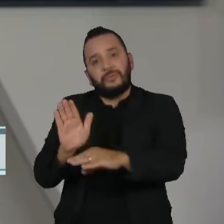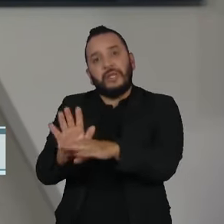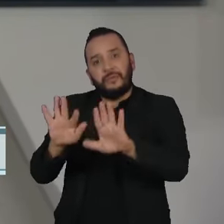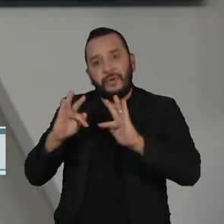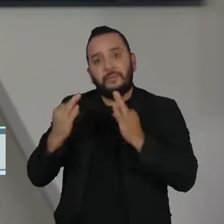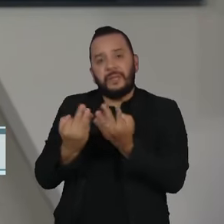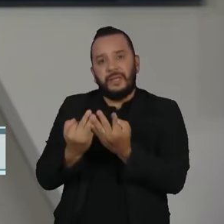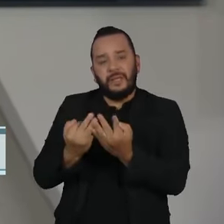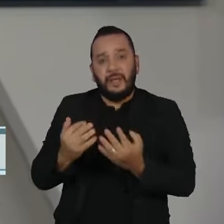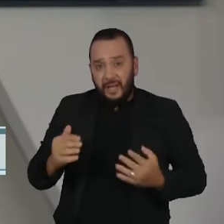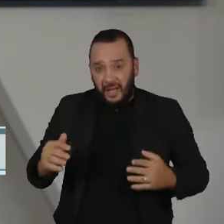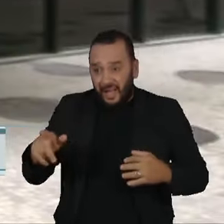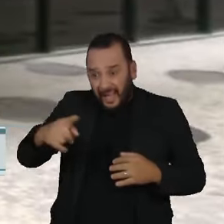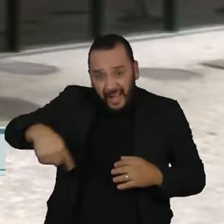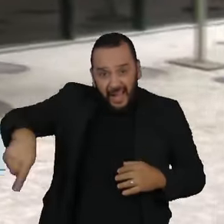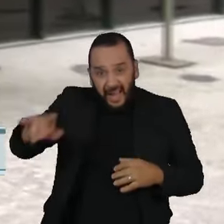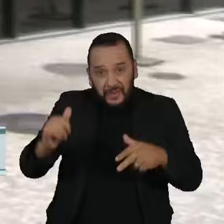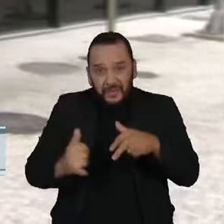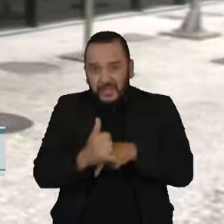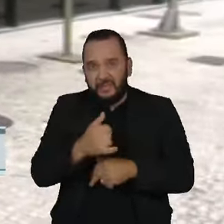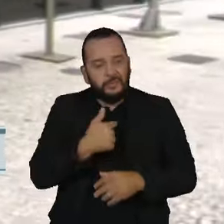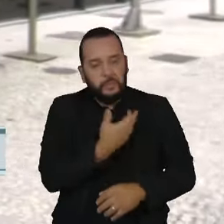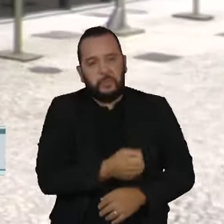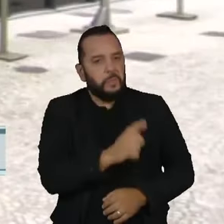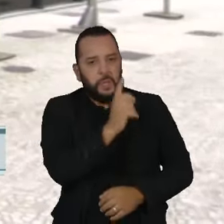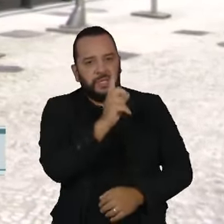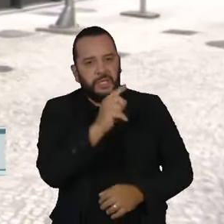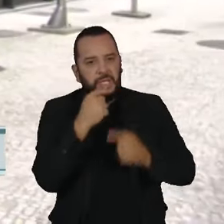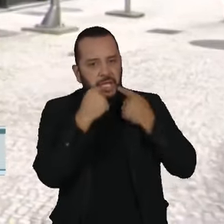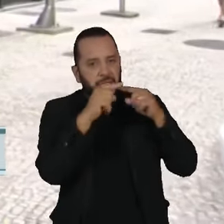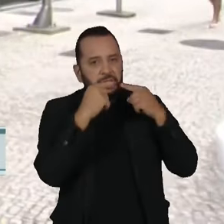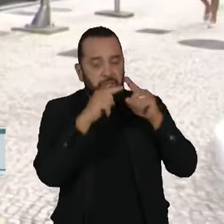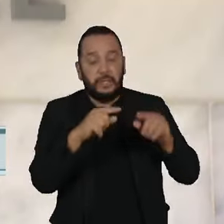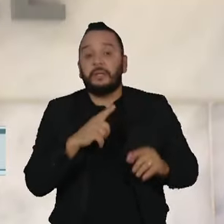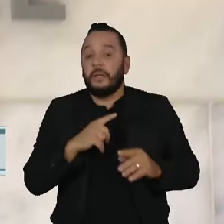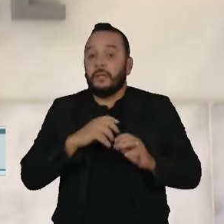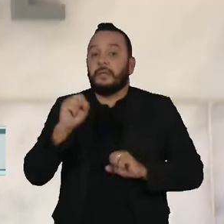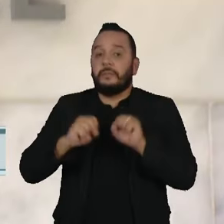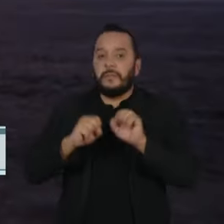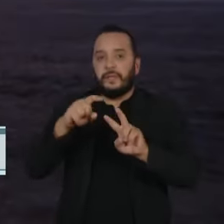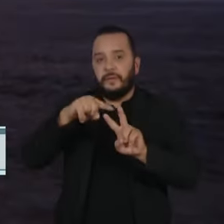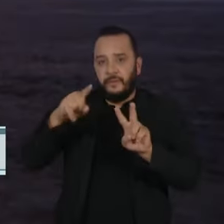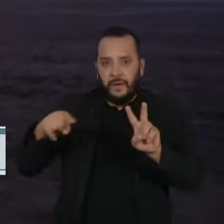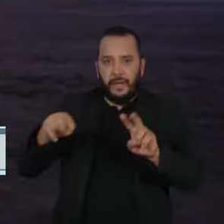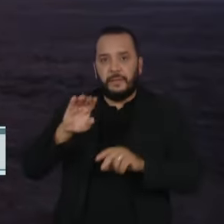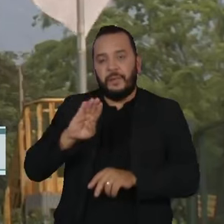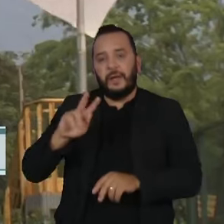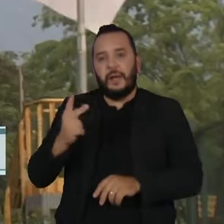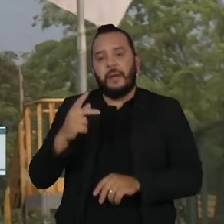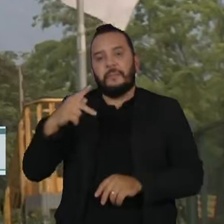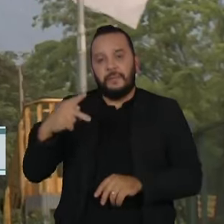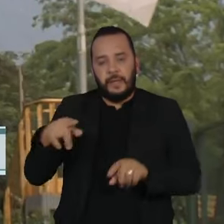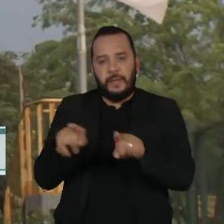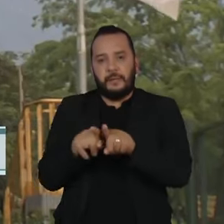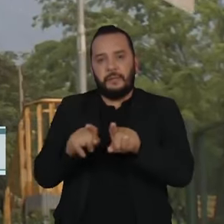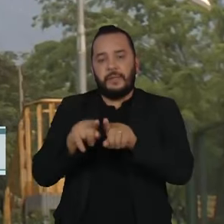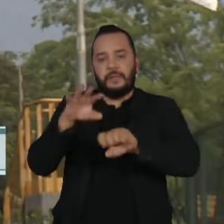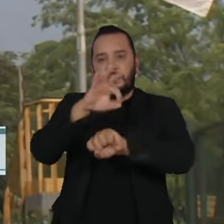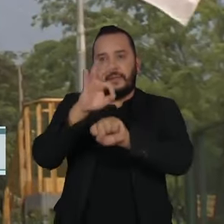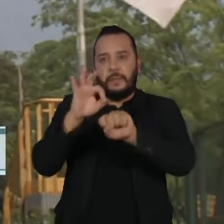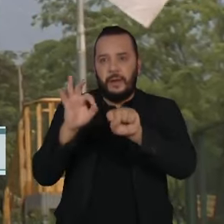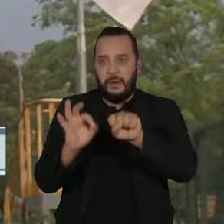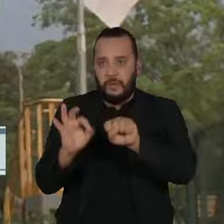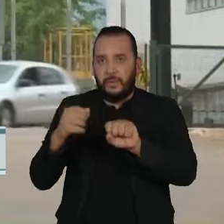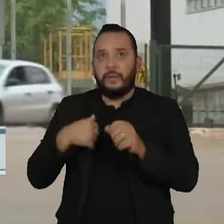criticam a proposta. A oferta das mineradoras Vale, BHP e Samarco prevê o